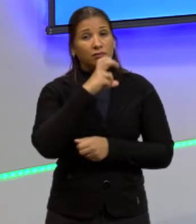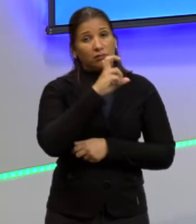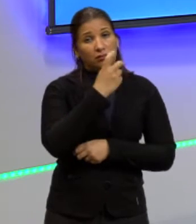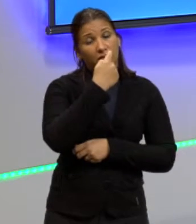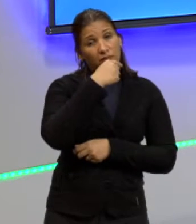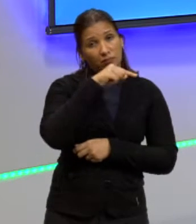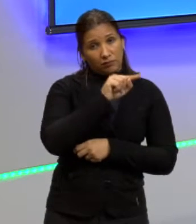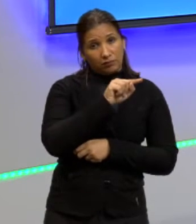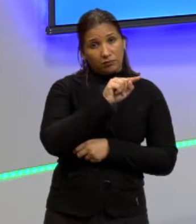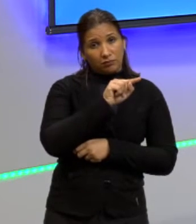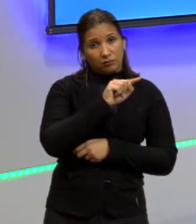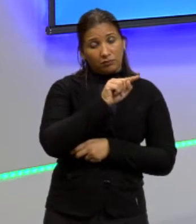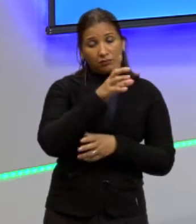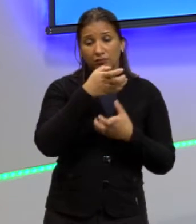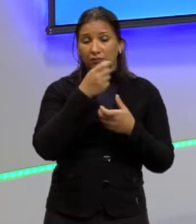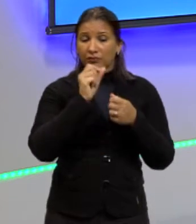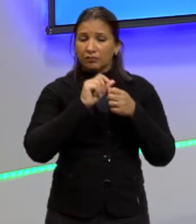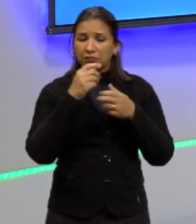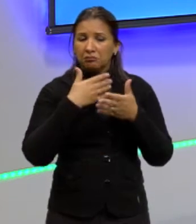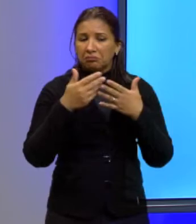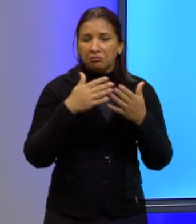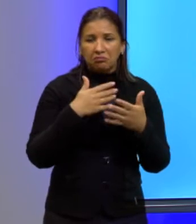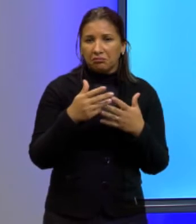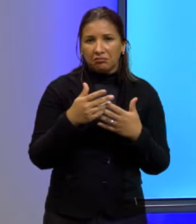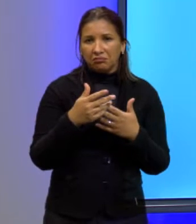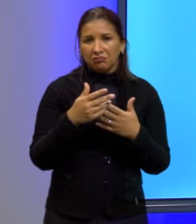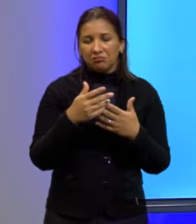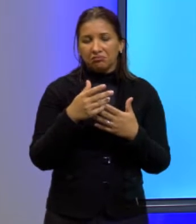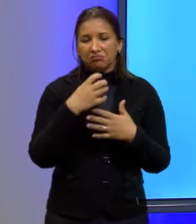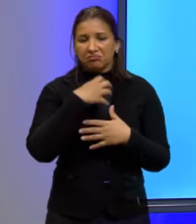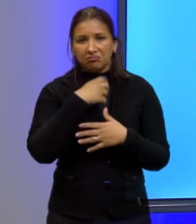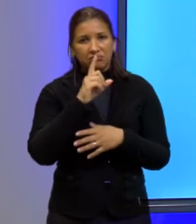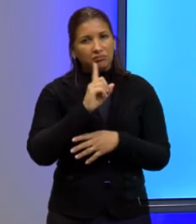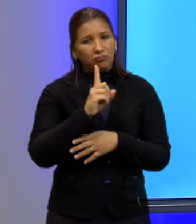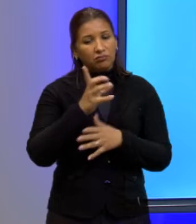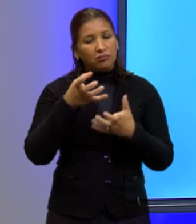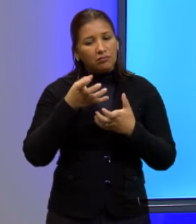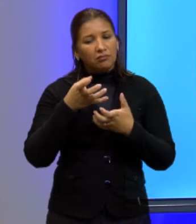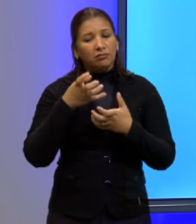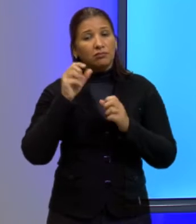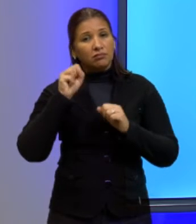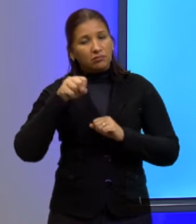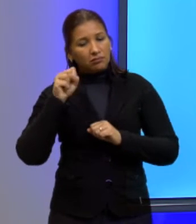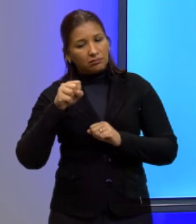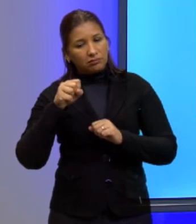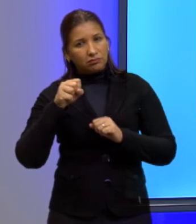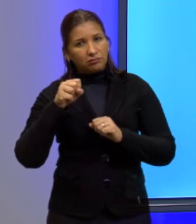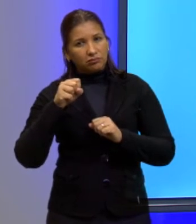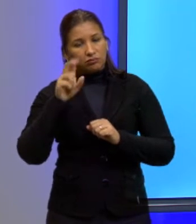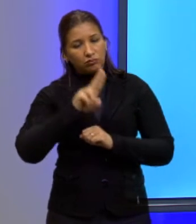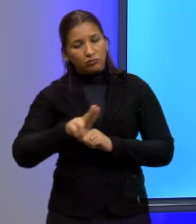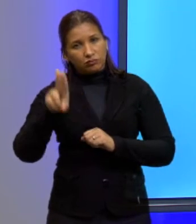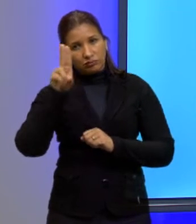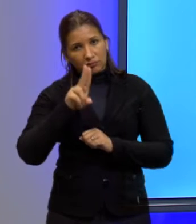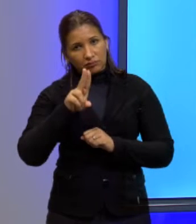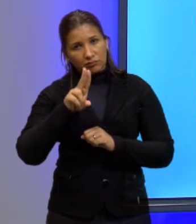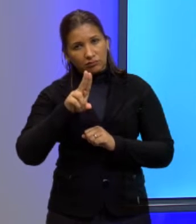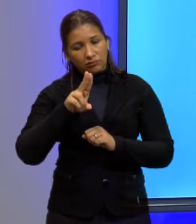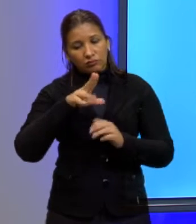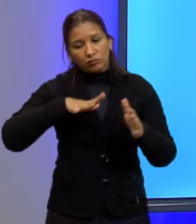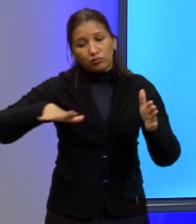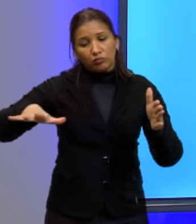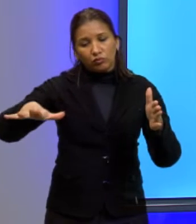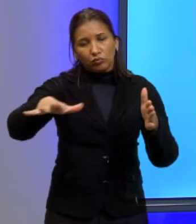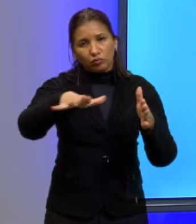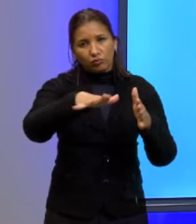quer fazer de qualquer jeito. Ela quer que uma maneira que se obtenha a maior área possível para o